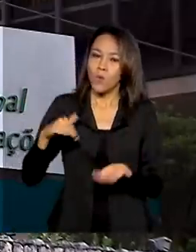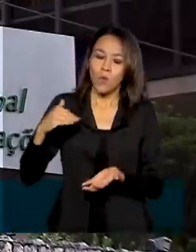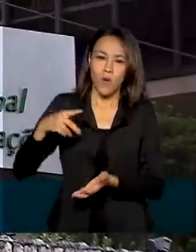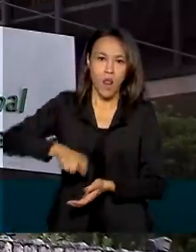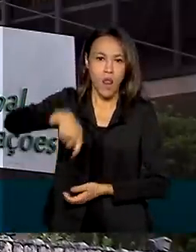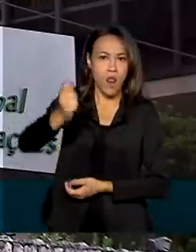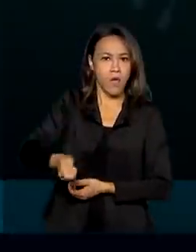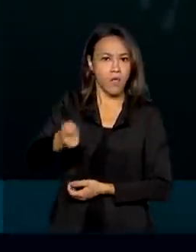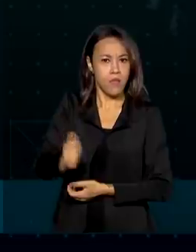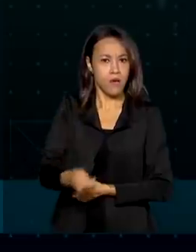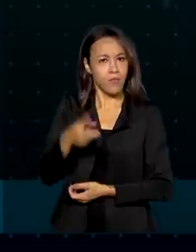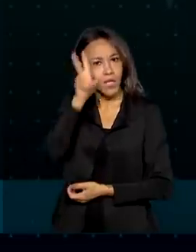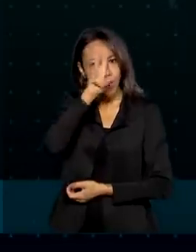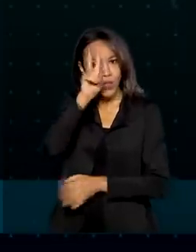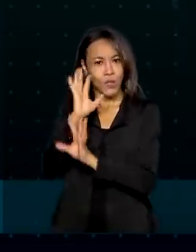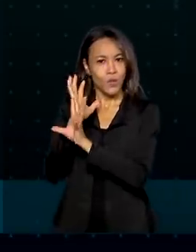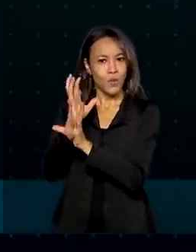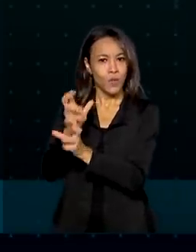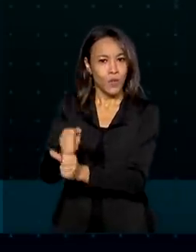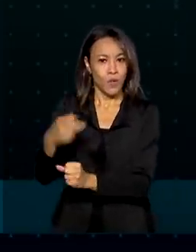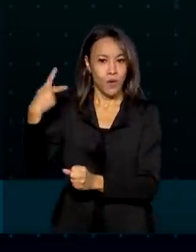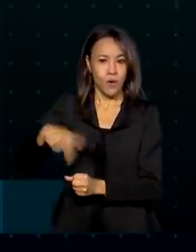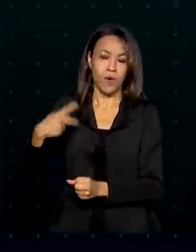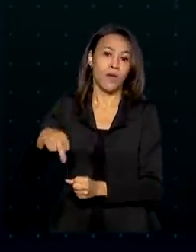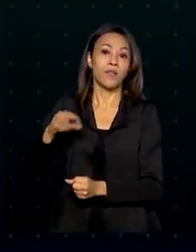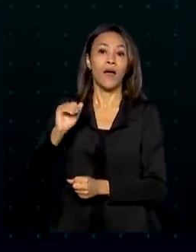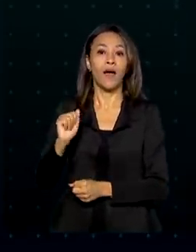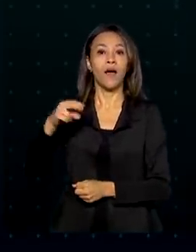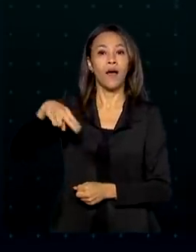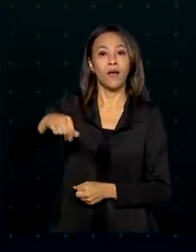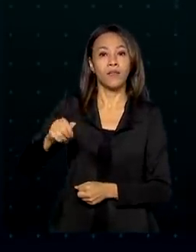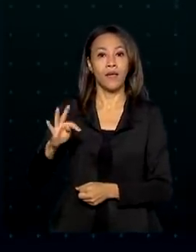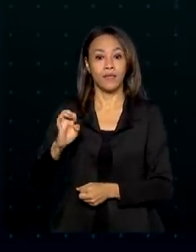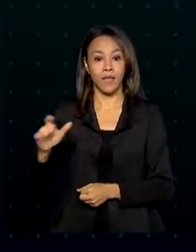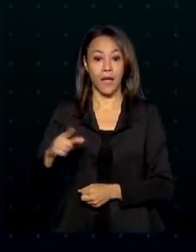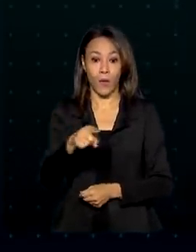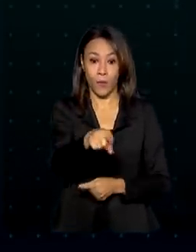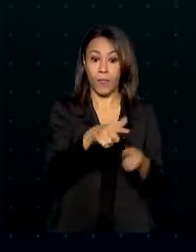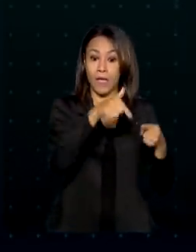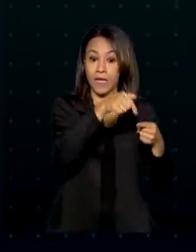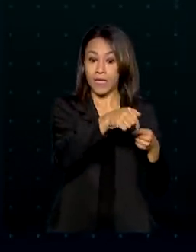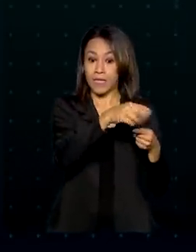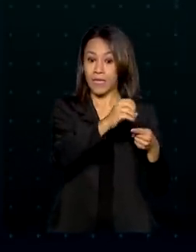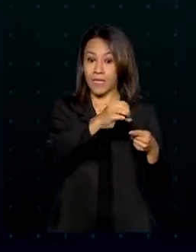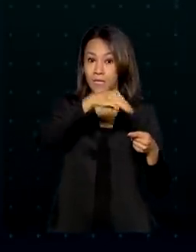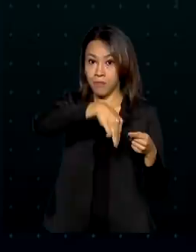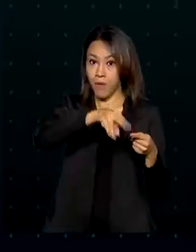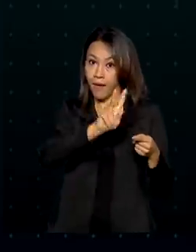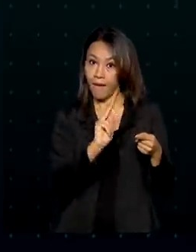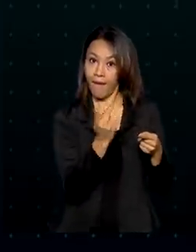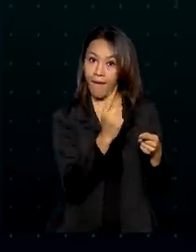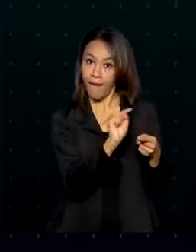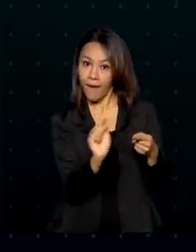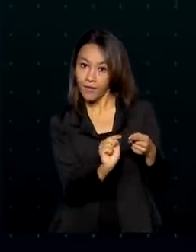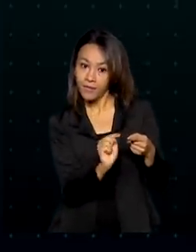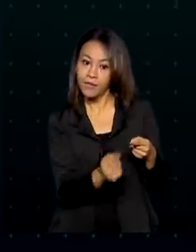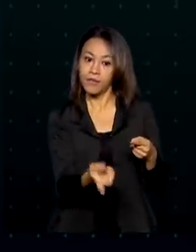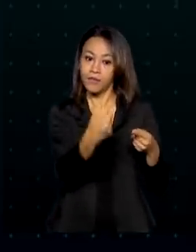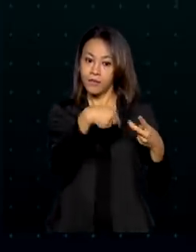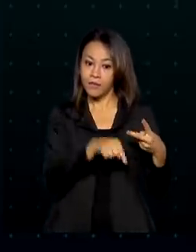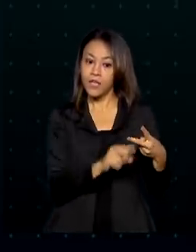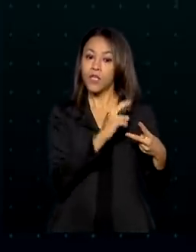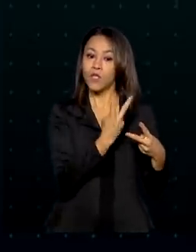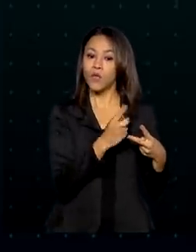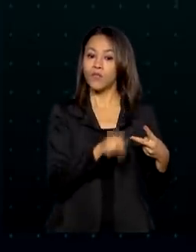história da Anatel. O edital propõe a licitação das faixas de 700 MHz, 2,3